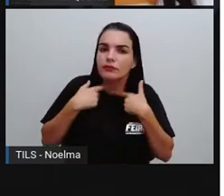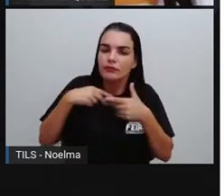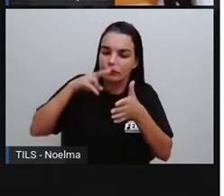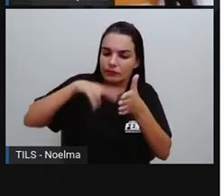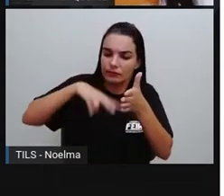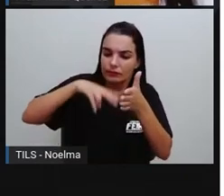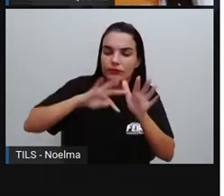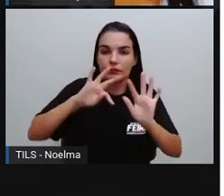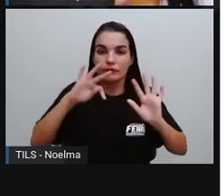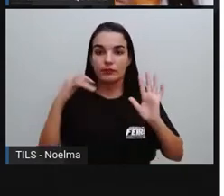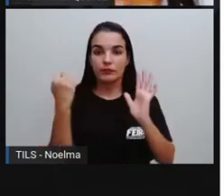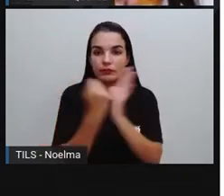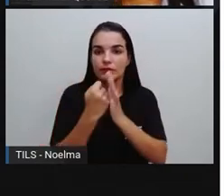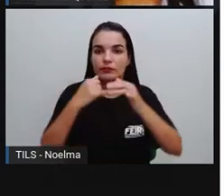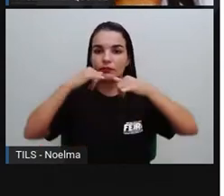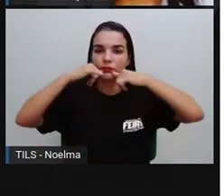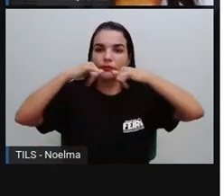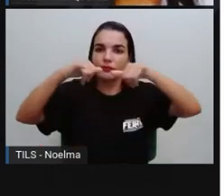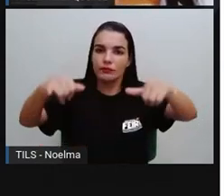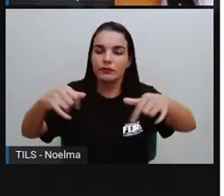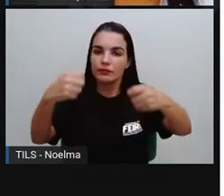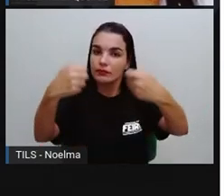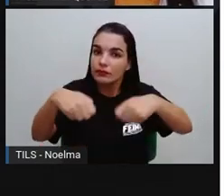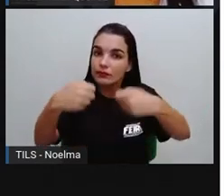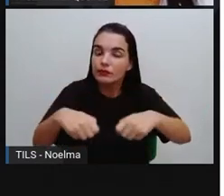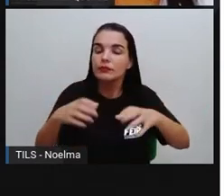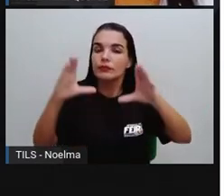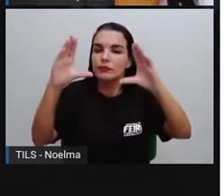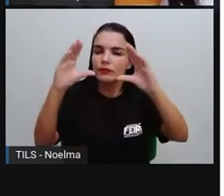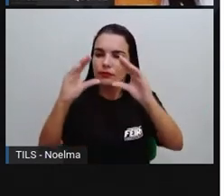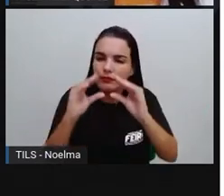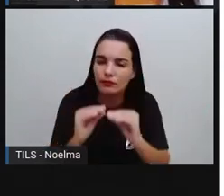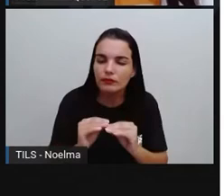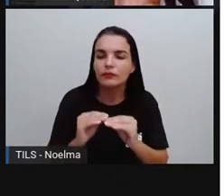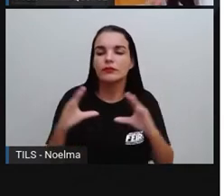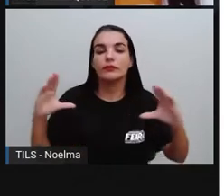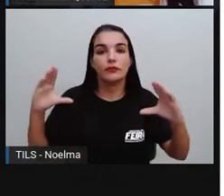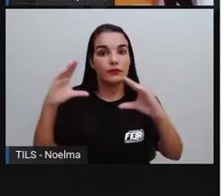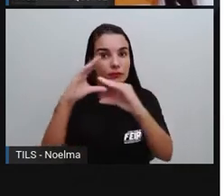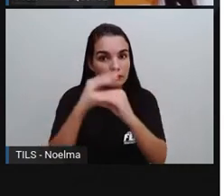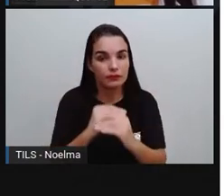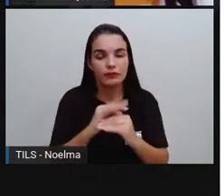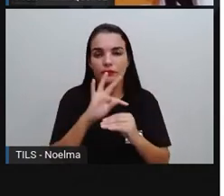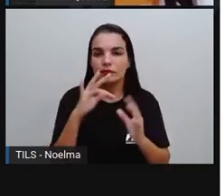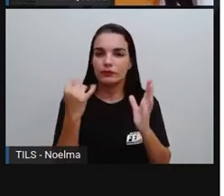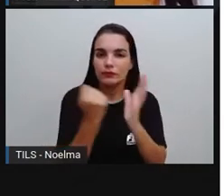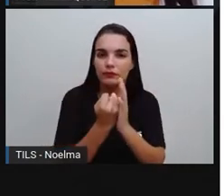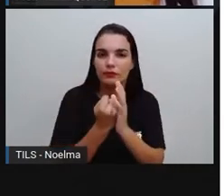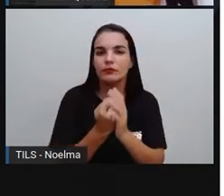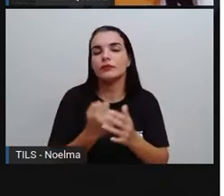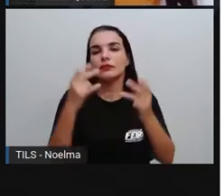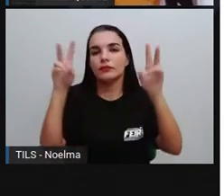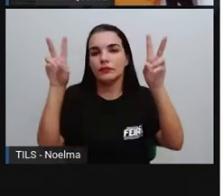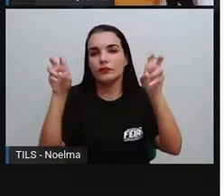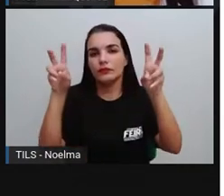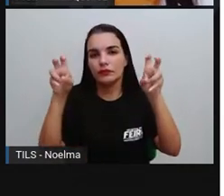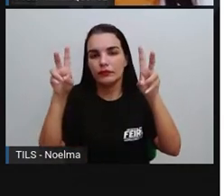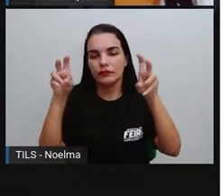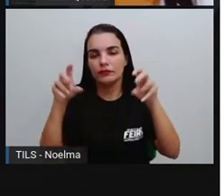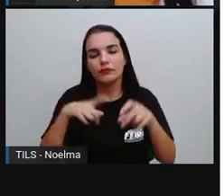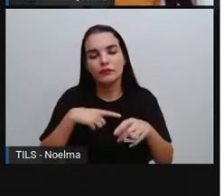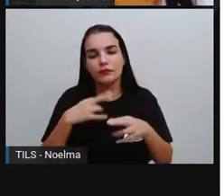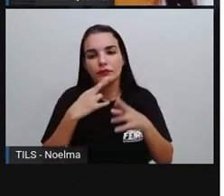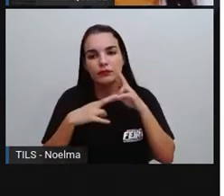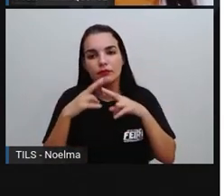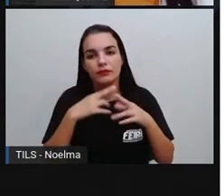matéria. Por isso que tem que ser, de forma bem resumida, né? Todo o assunto aí da matéria, respondendo a todas